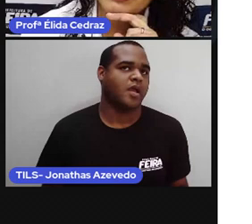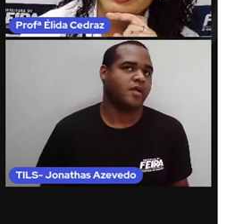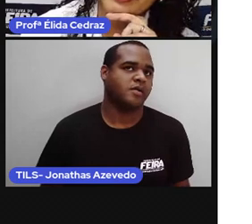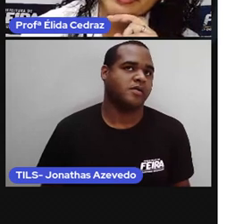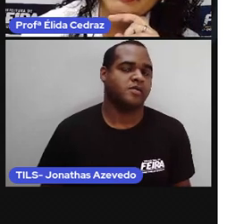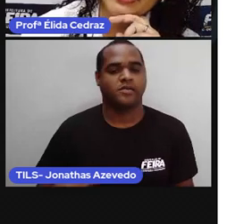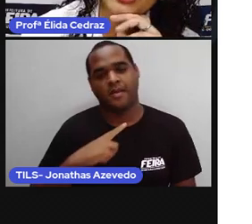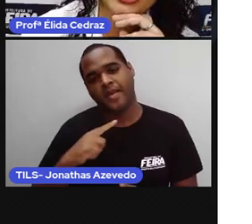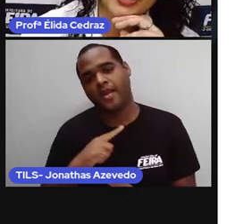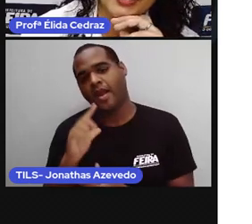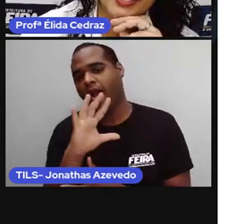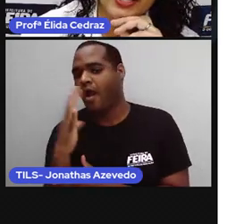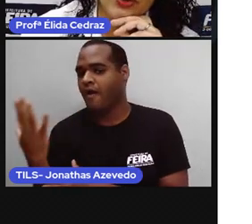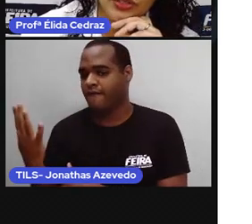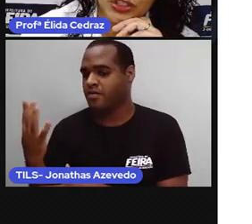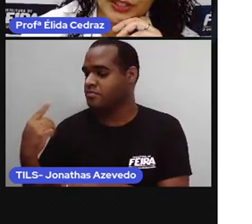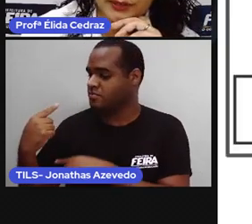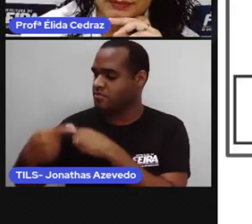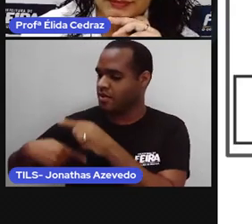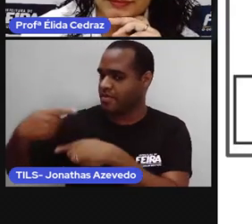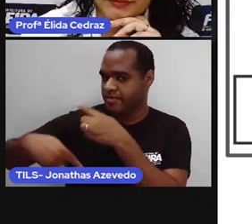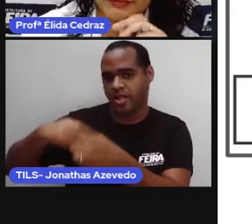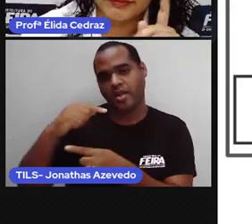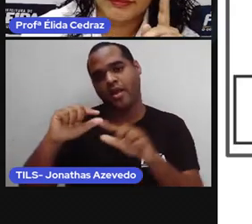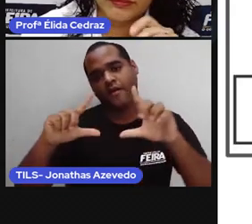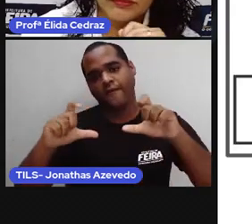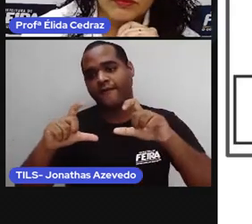vimos a árvore genealógica.